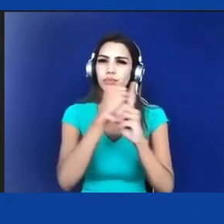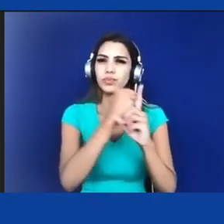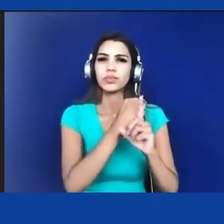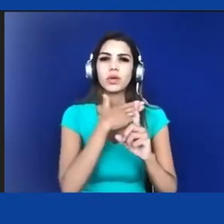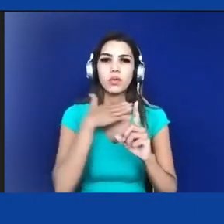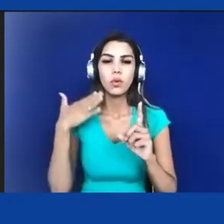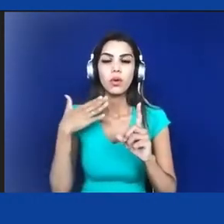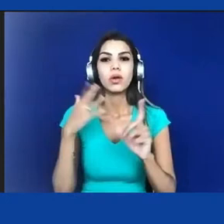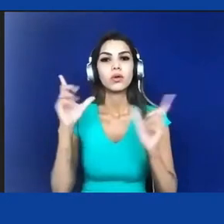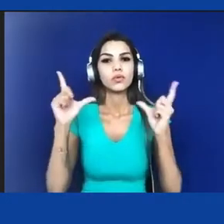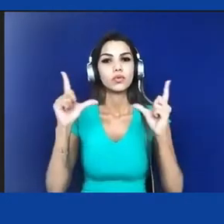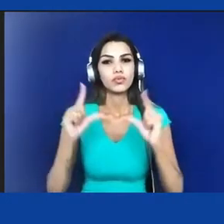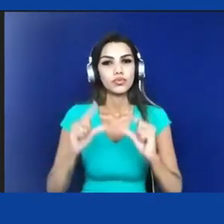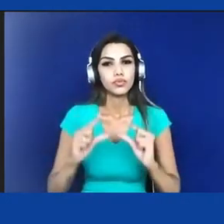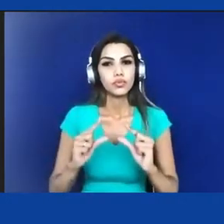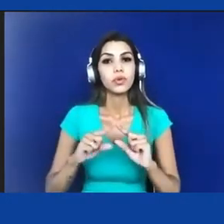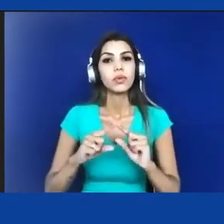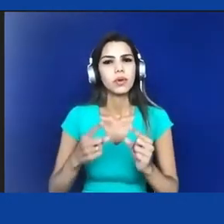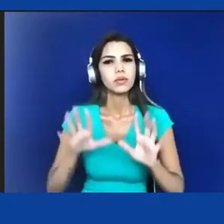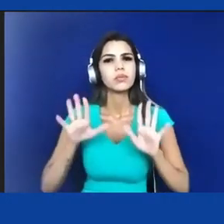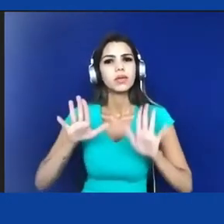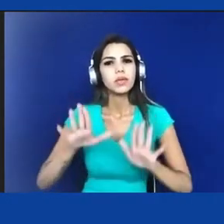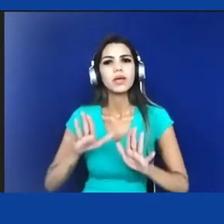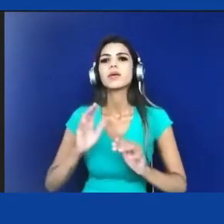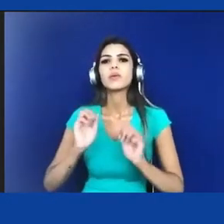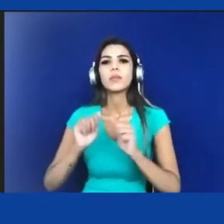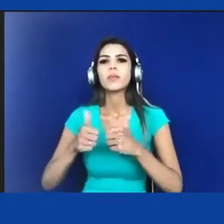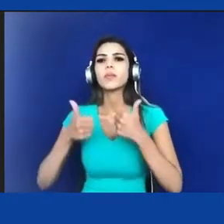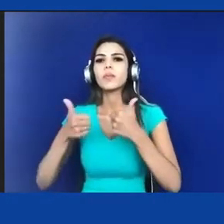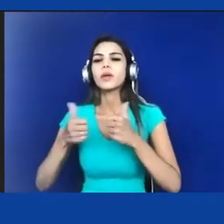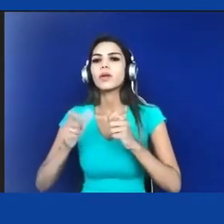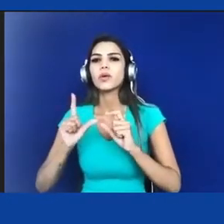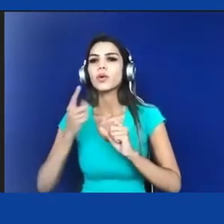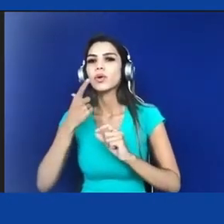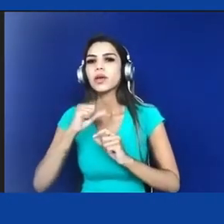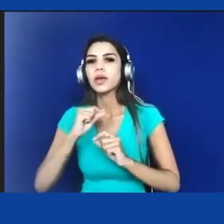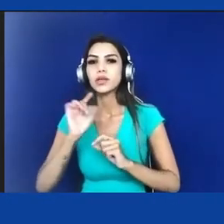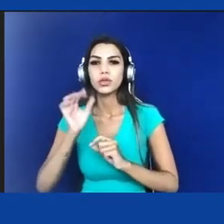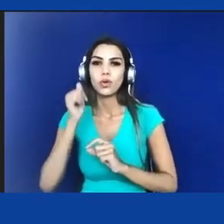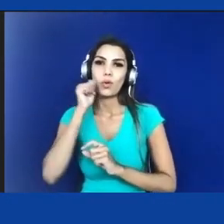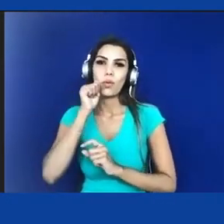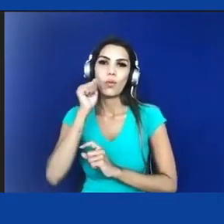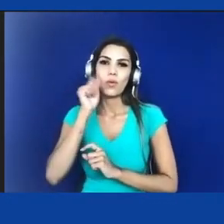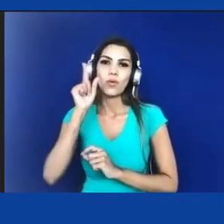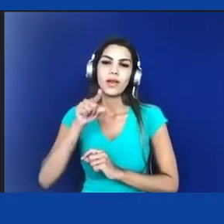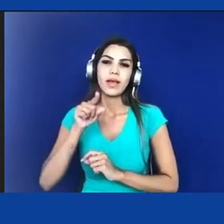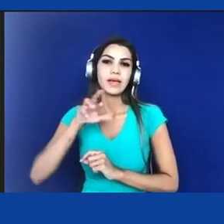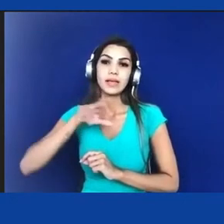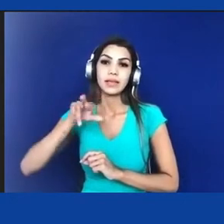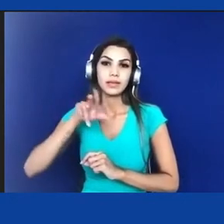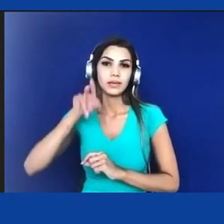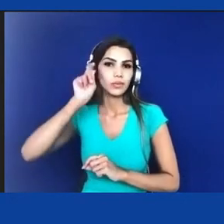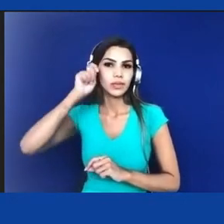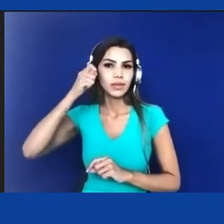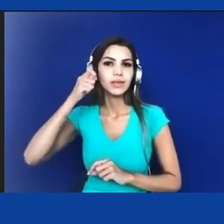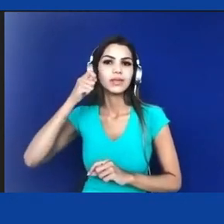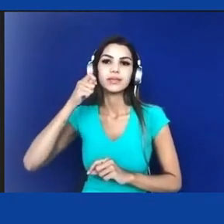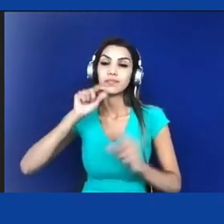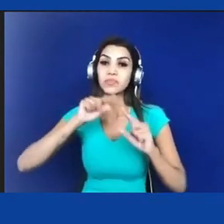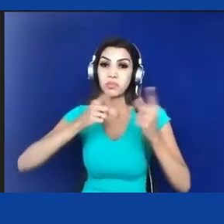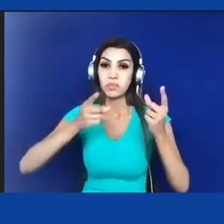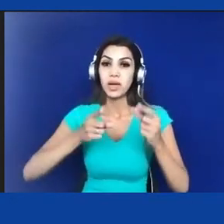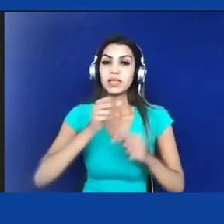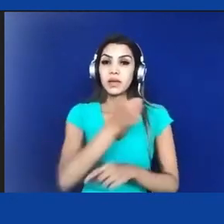situação melhorou apenas para as mulheres não negras. Enquanto a taxa de homicídios de mulheres negras não